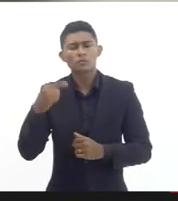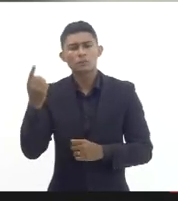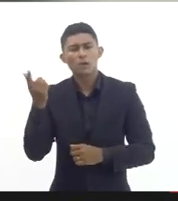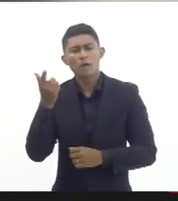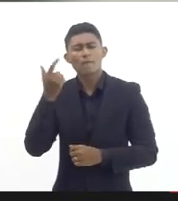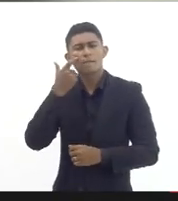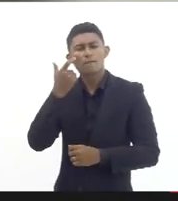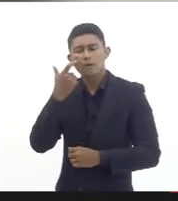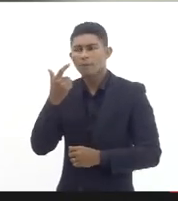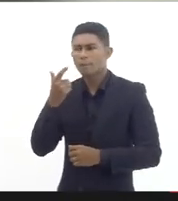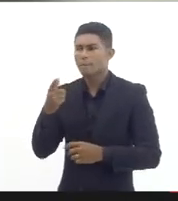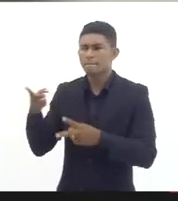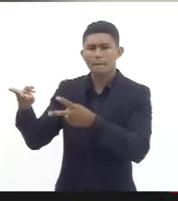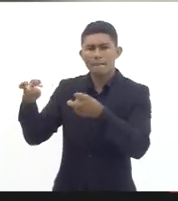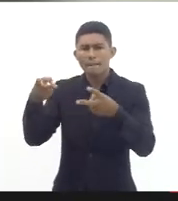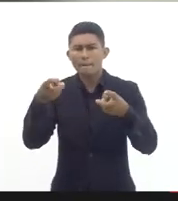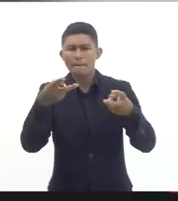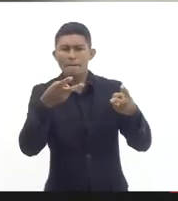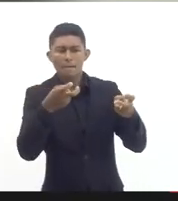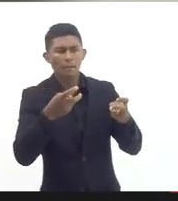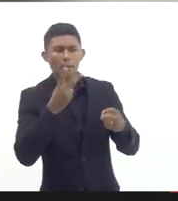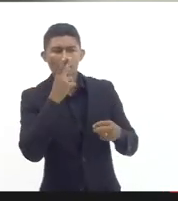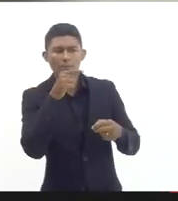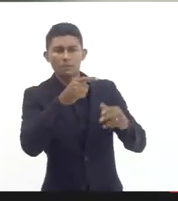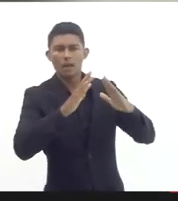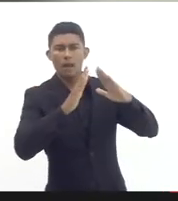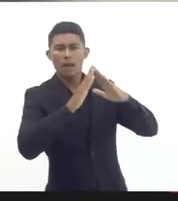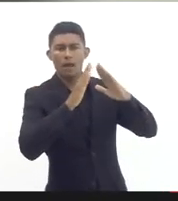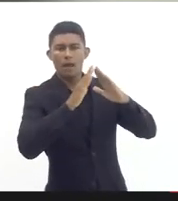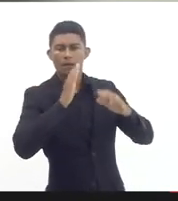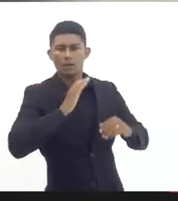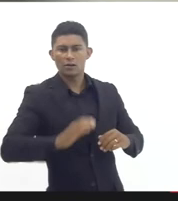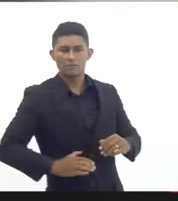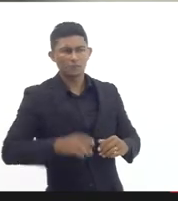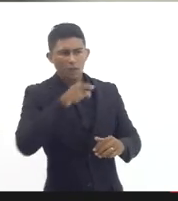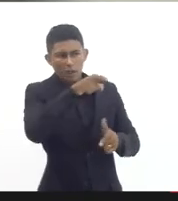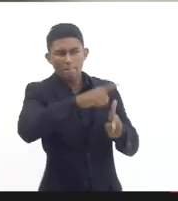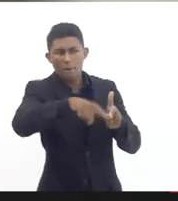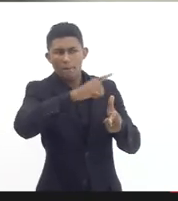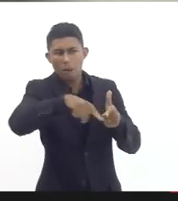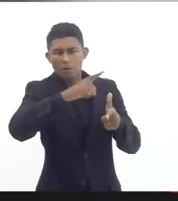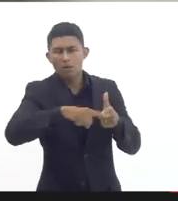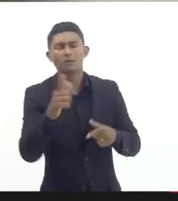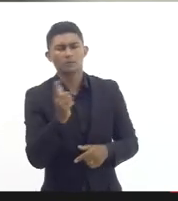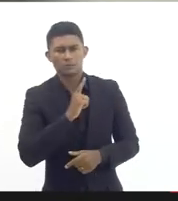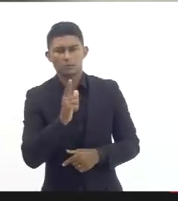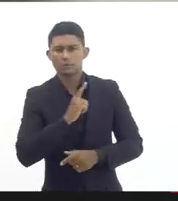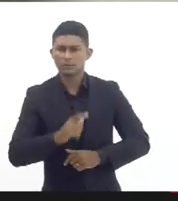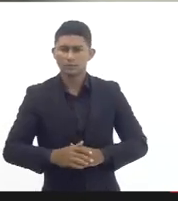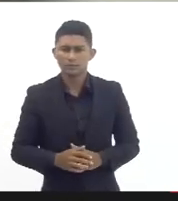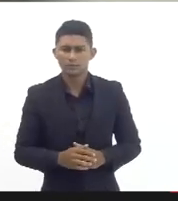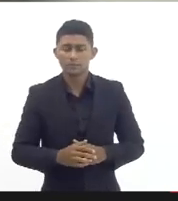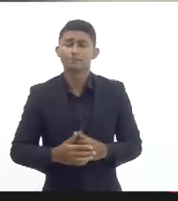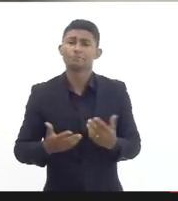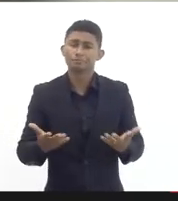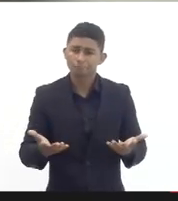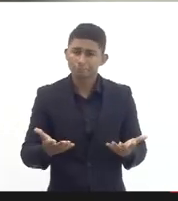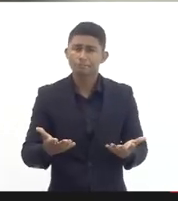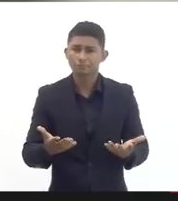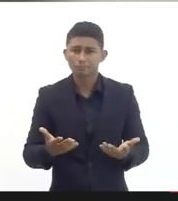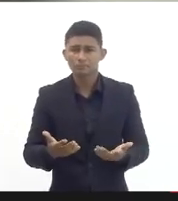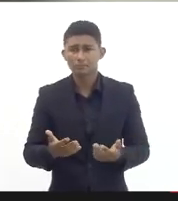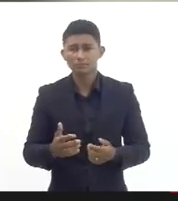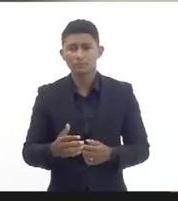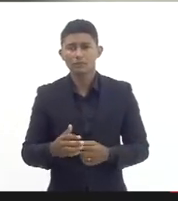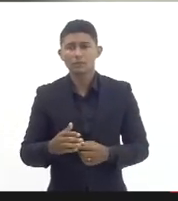que existe algum entrave na Casa Civil e a nosso ver não se justifica nós não conseguimos